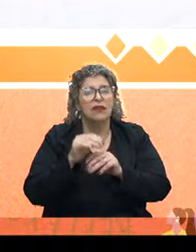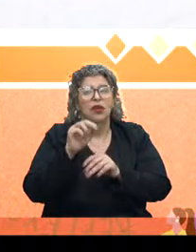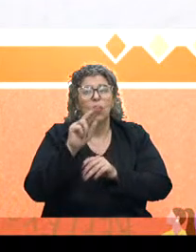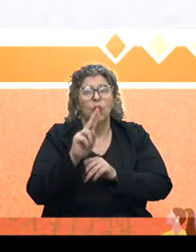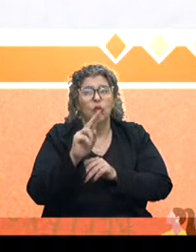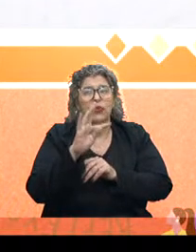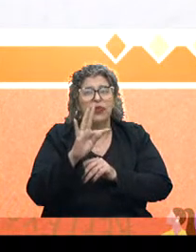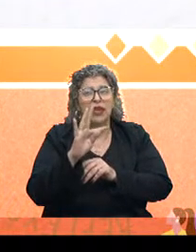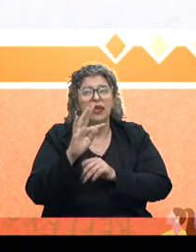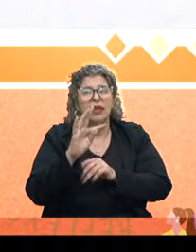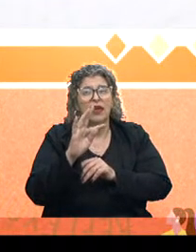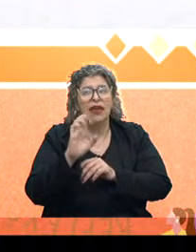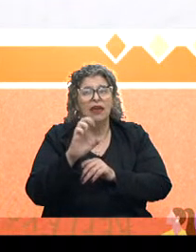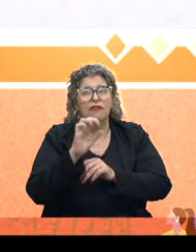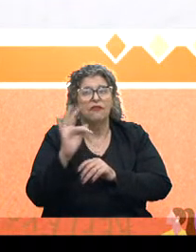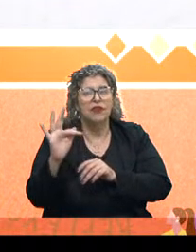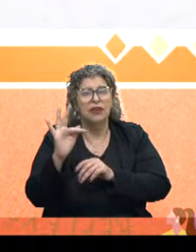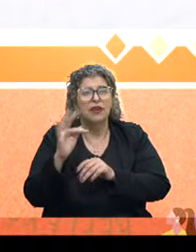UPF, UNISC,